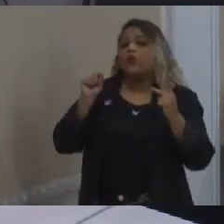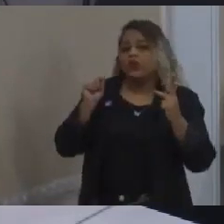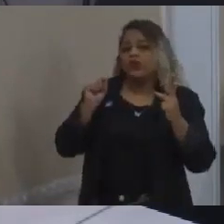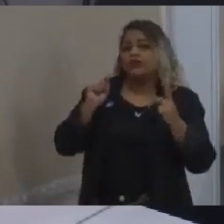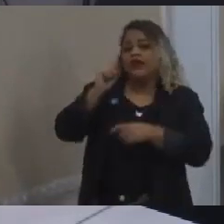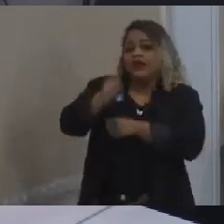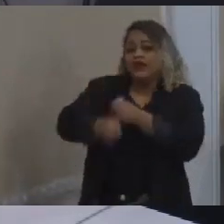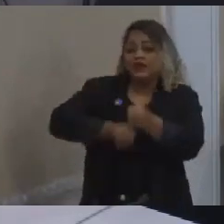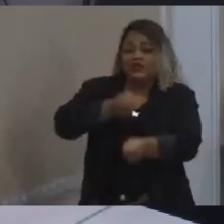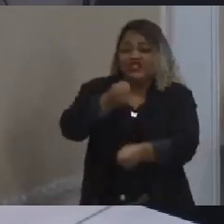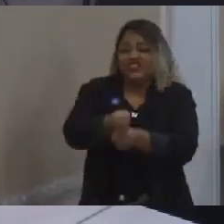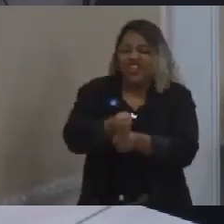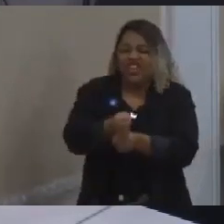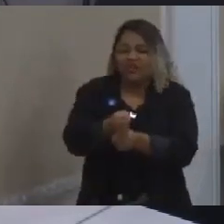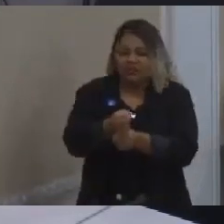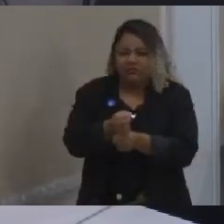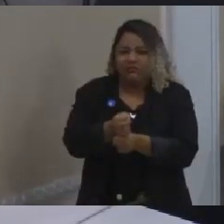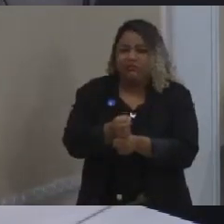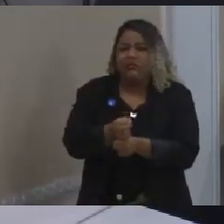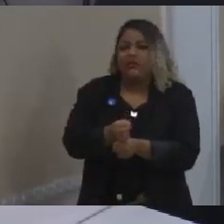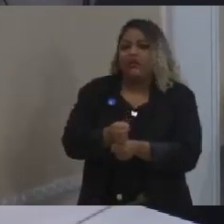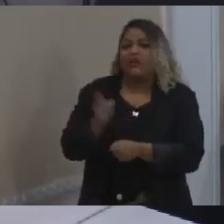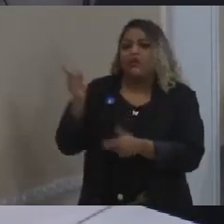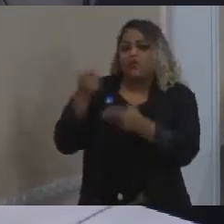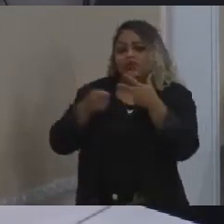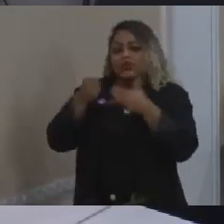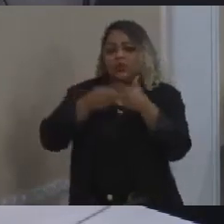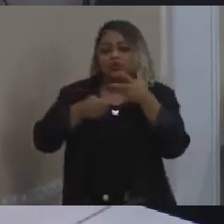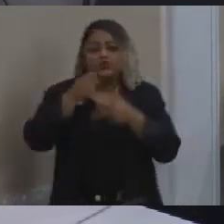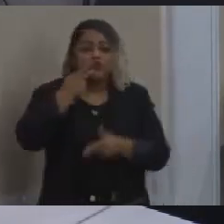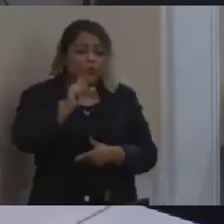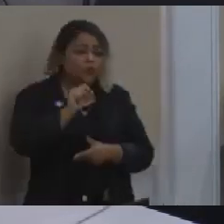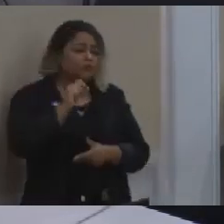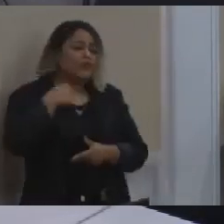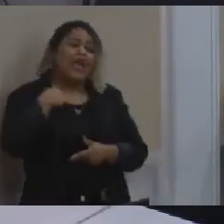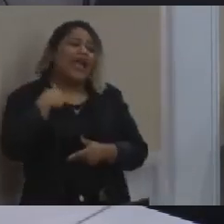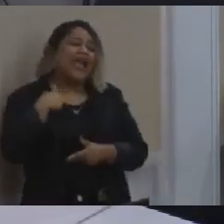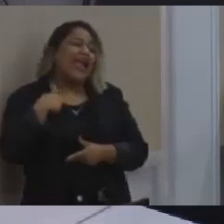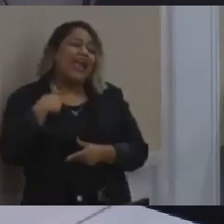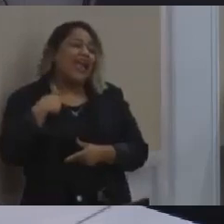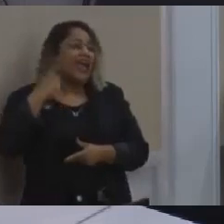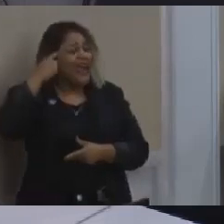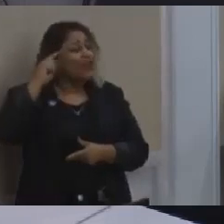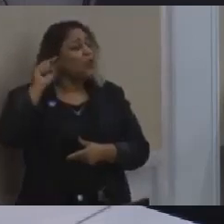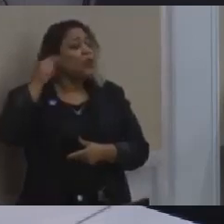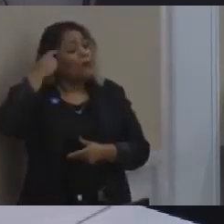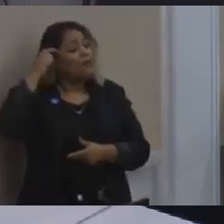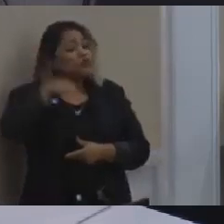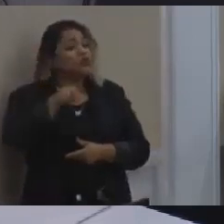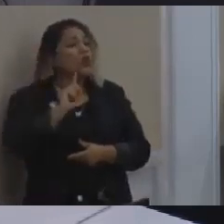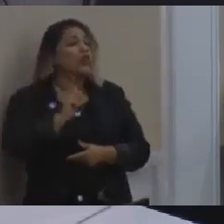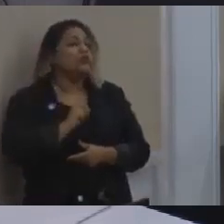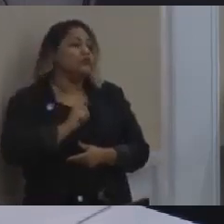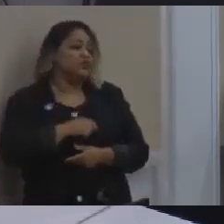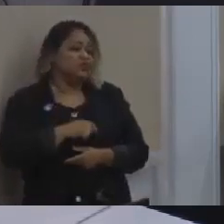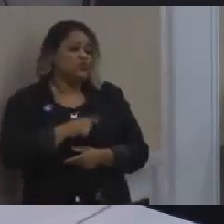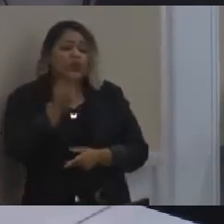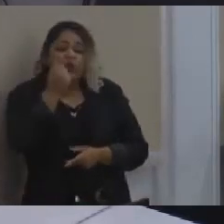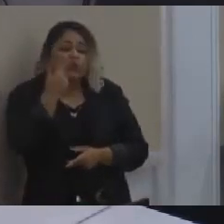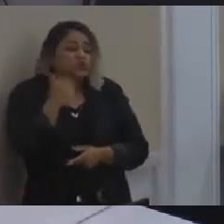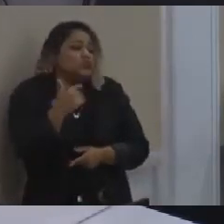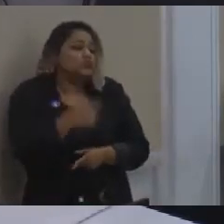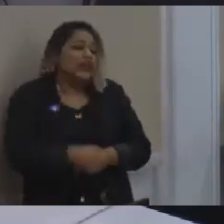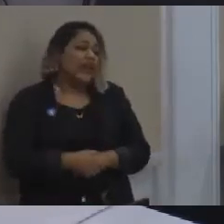exercício do ano que vem, o Poder Executivo falar que isso não tinha sido previsto, que não tem recurso, que não foi feito. E isso